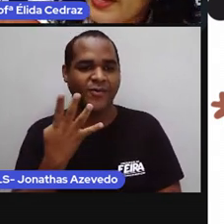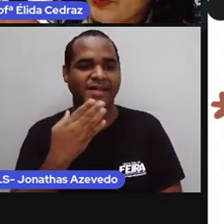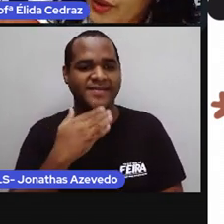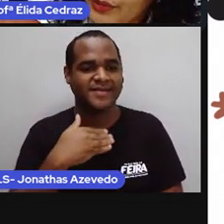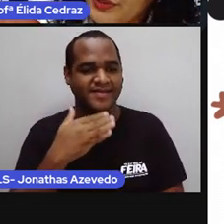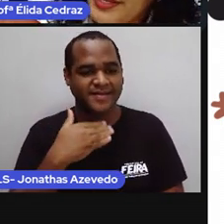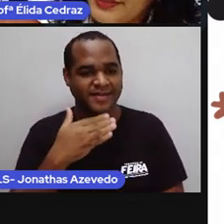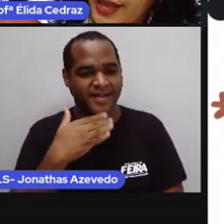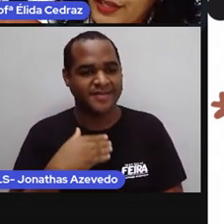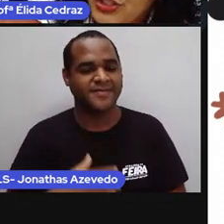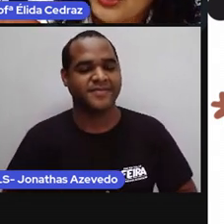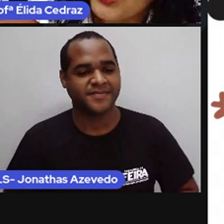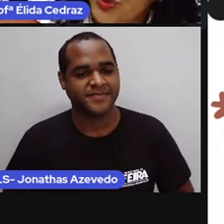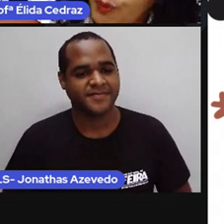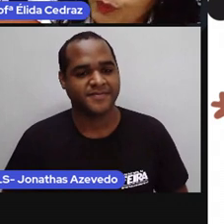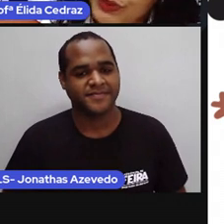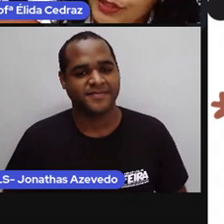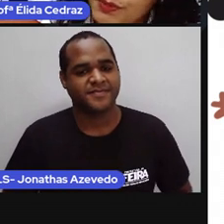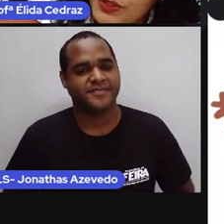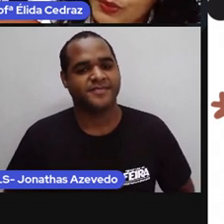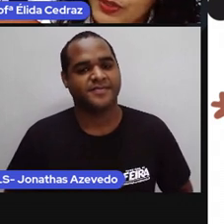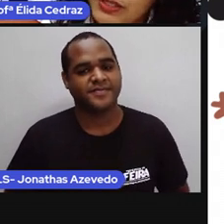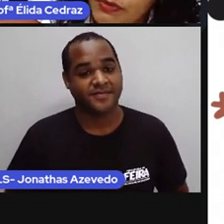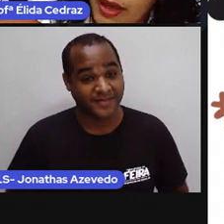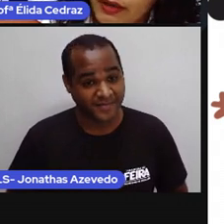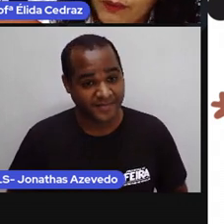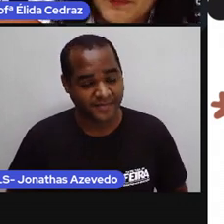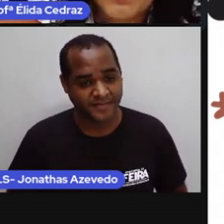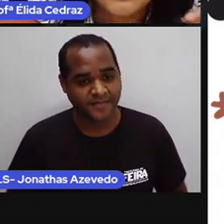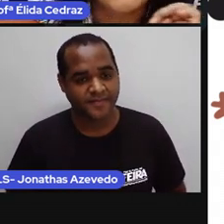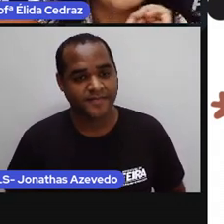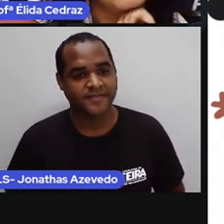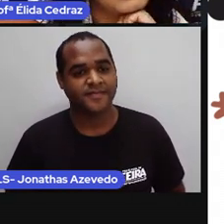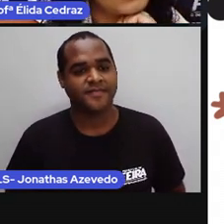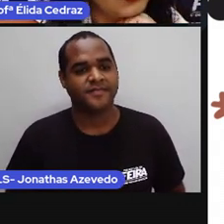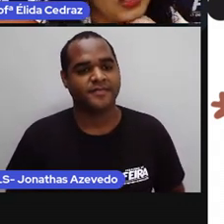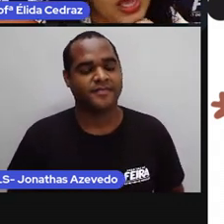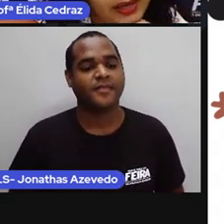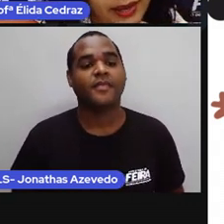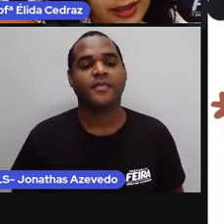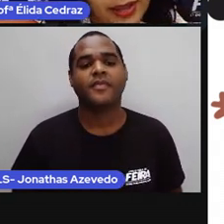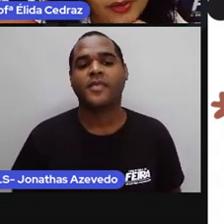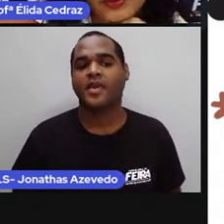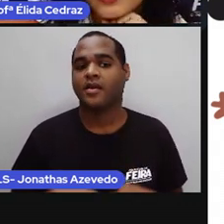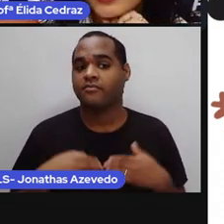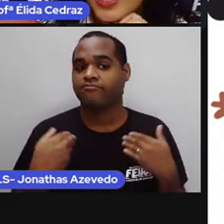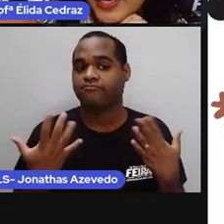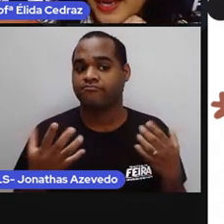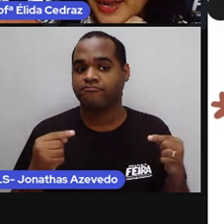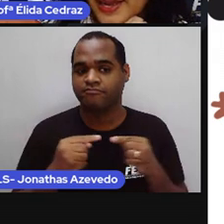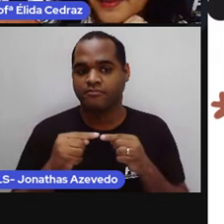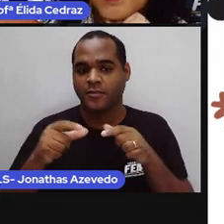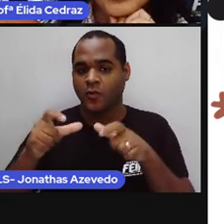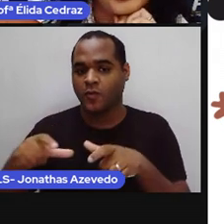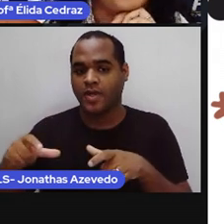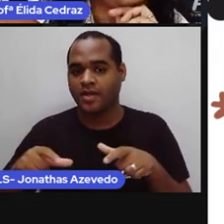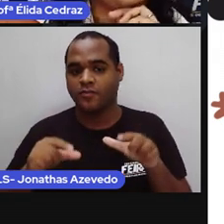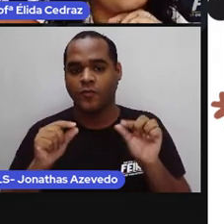Ou é a quatro da tarde. como muitas pessoas falam. E o local será